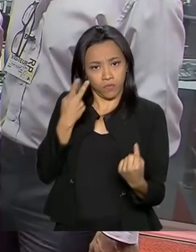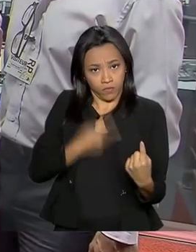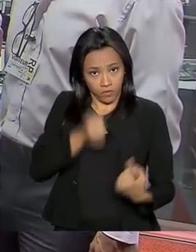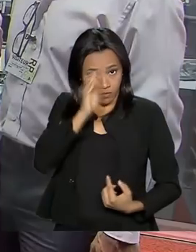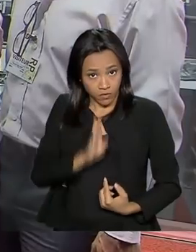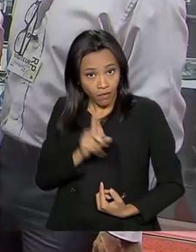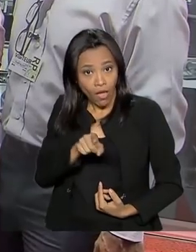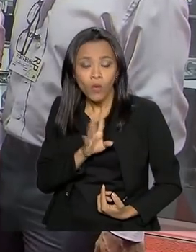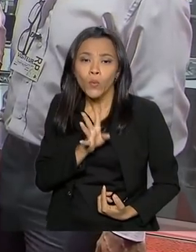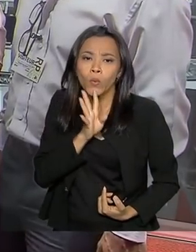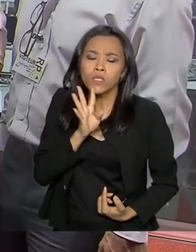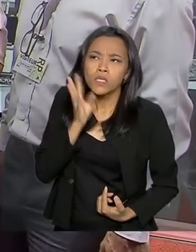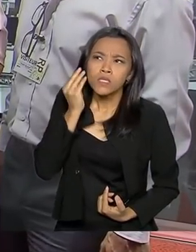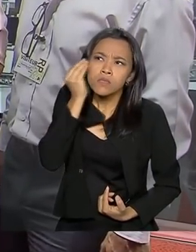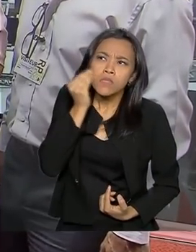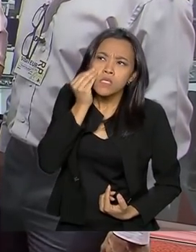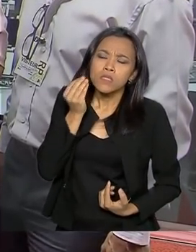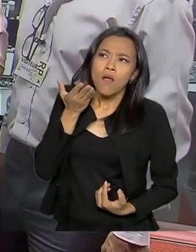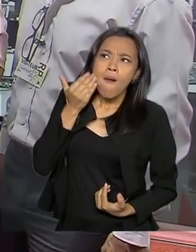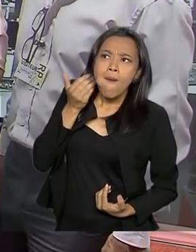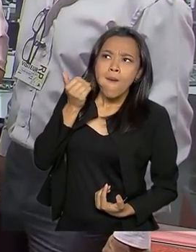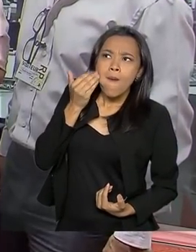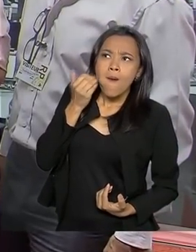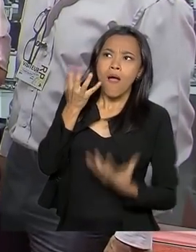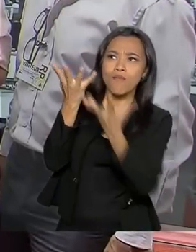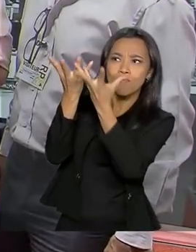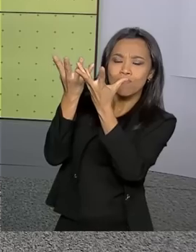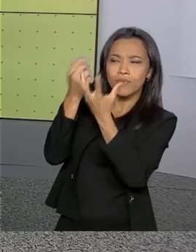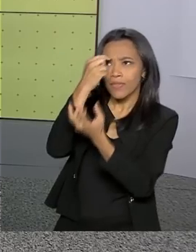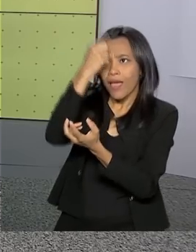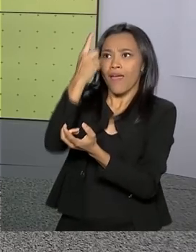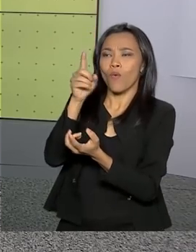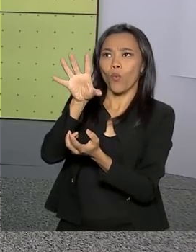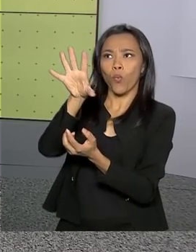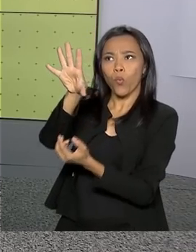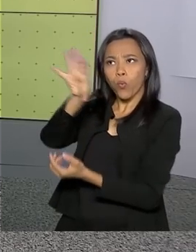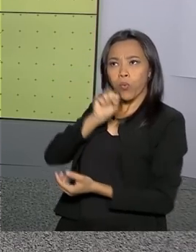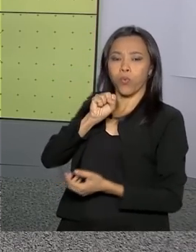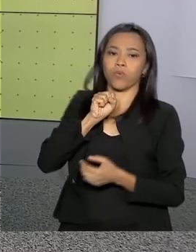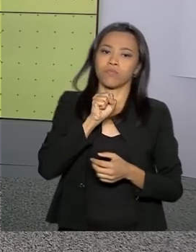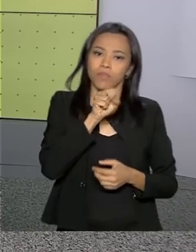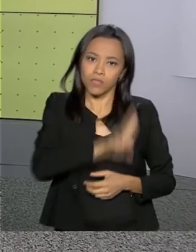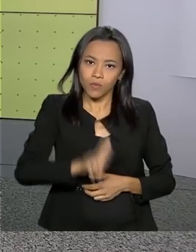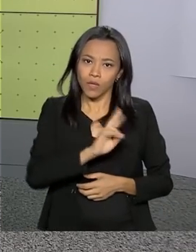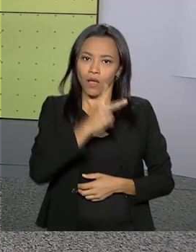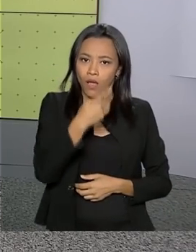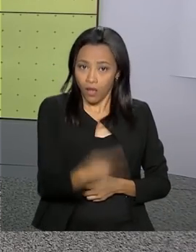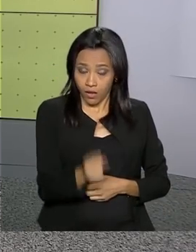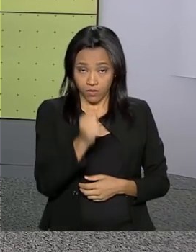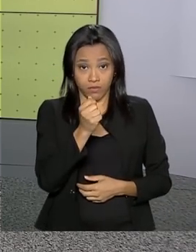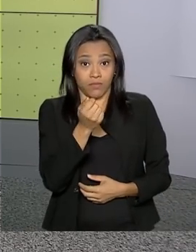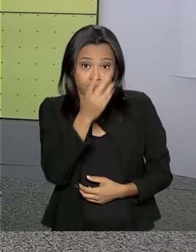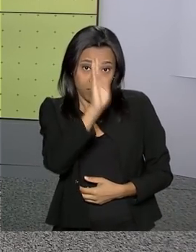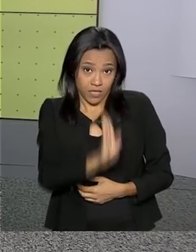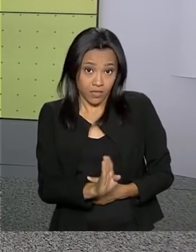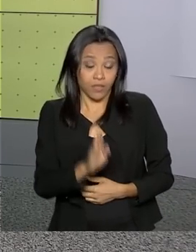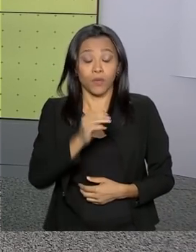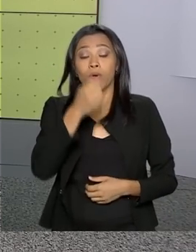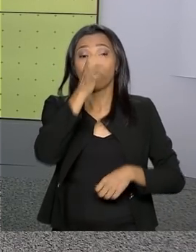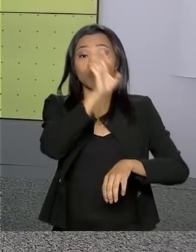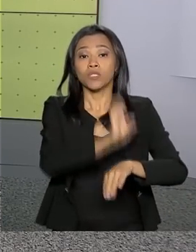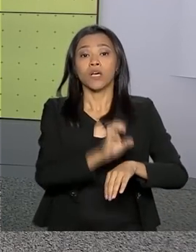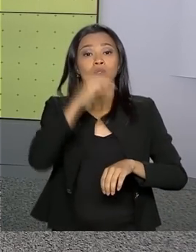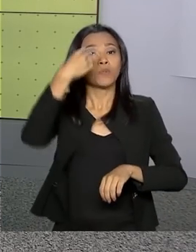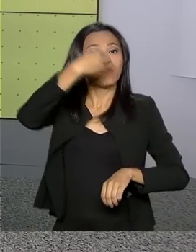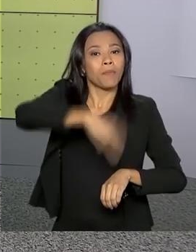é conhecer a experiência do país vizinho e trazer as ideias que possam ser implementadas aqui no Centro de Lançamento de